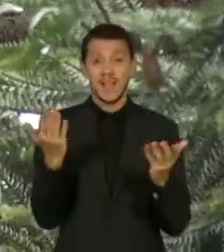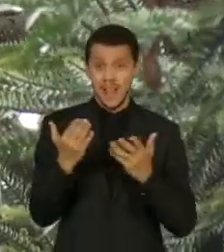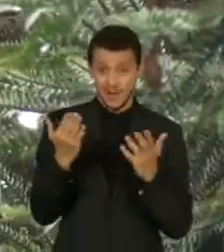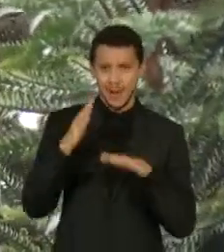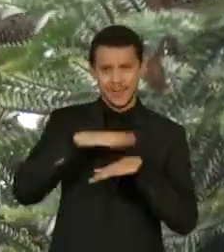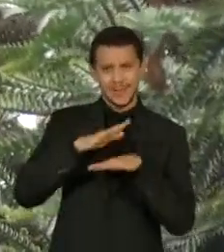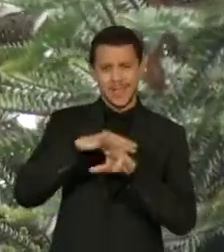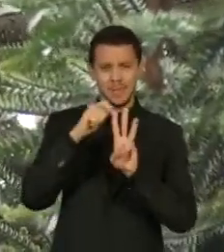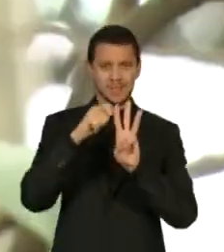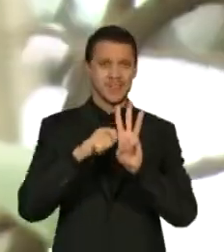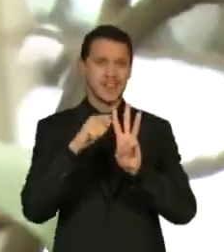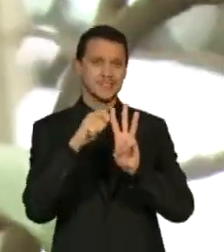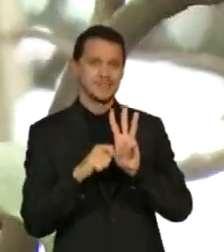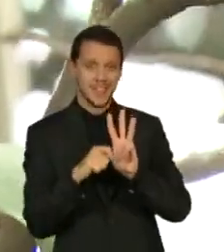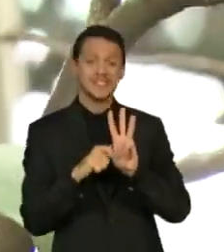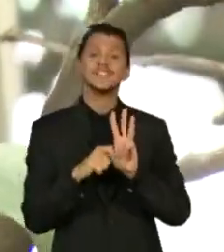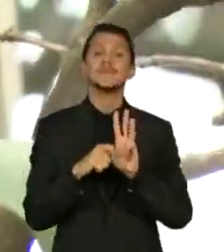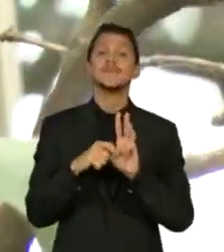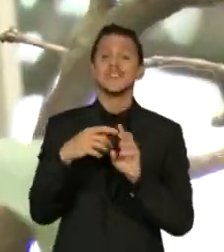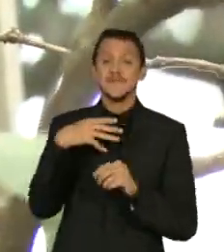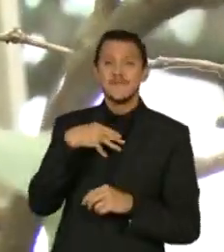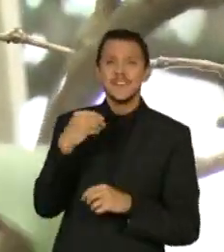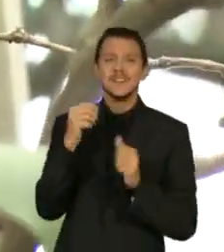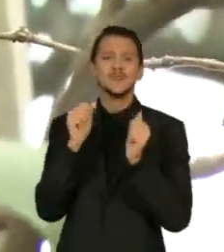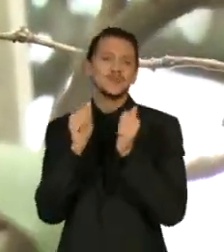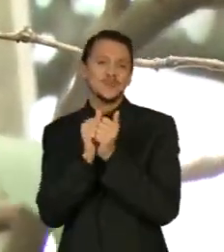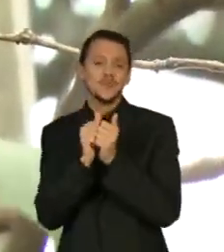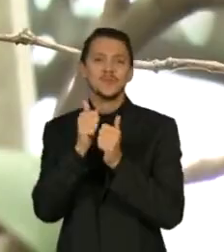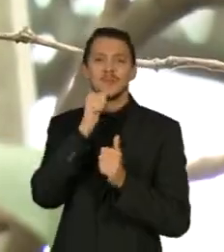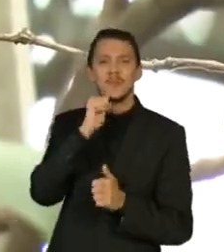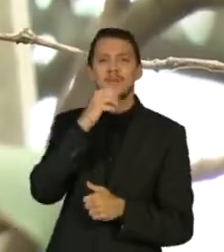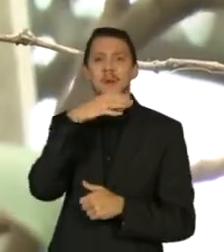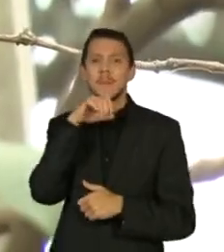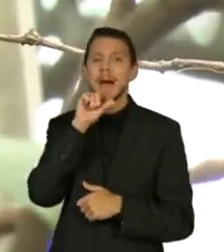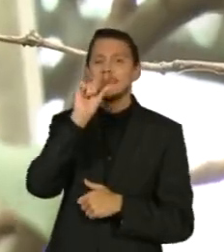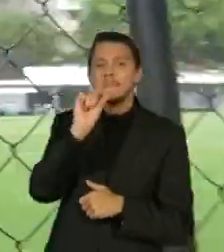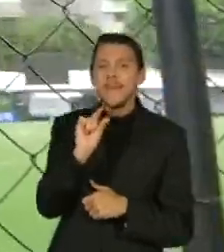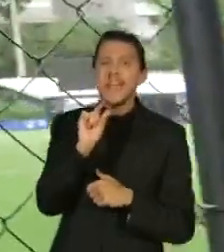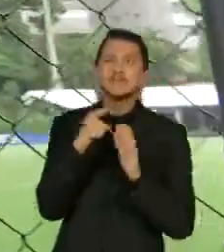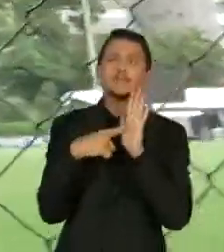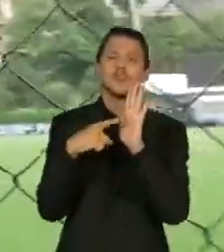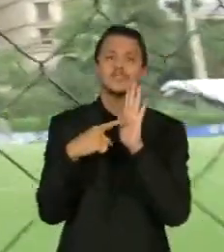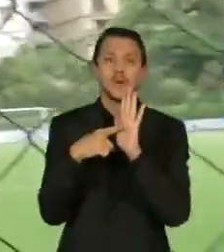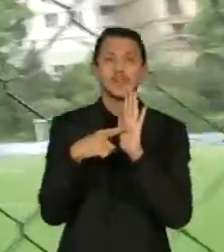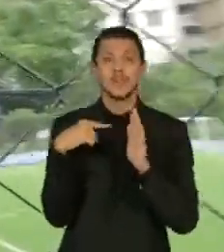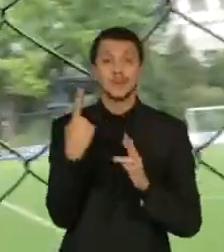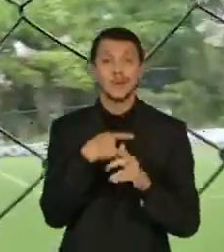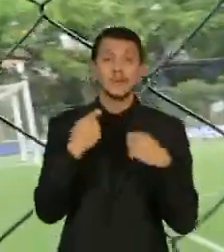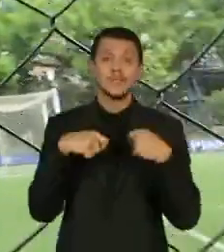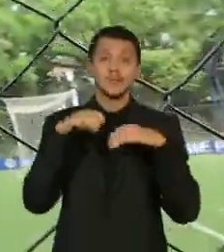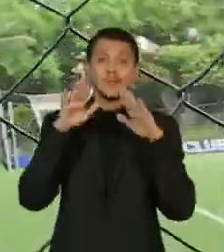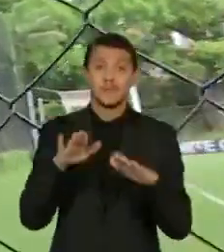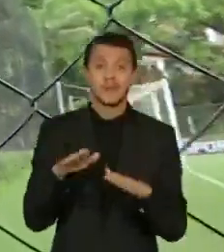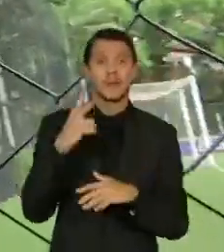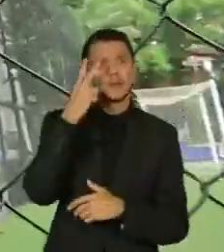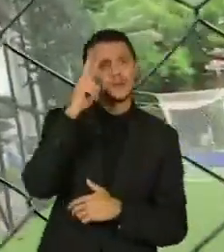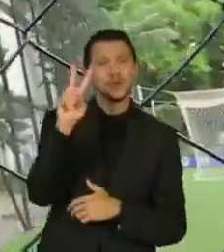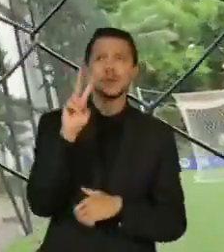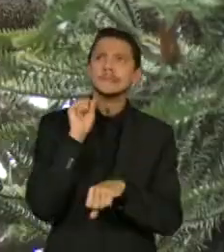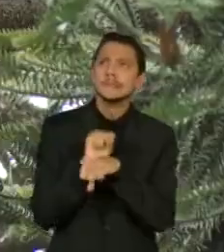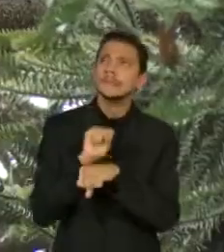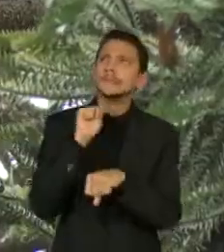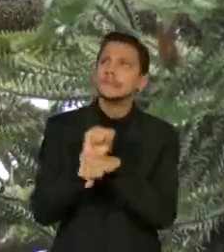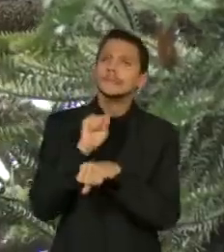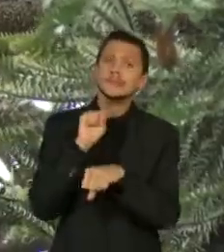filhote e os pais aparecem menos. Nós, por exemplo, precisamos de dois dias de espera para